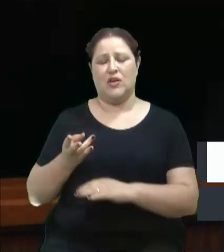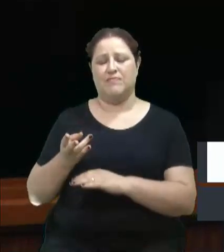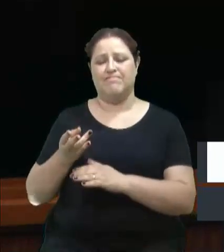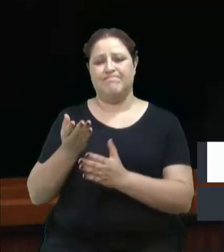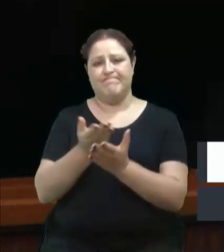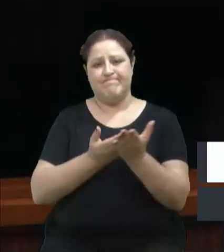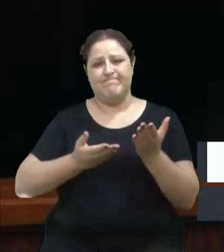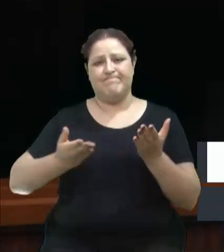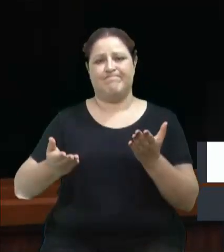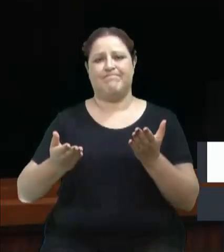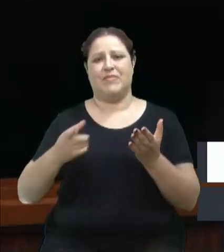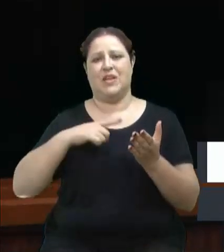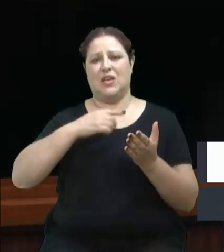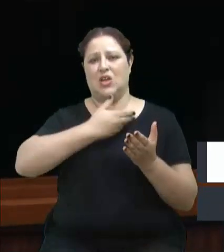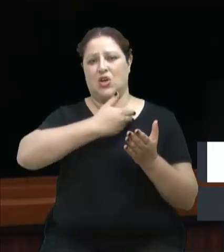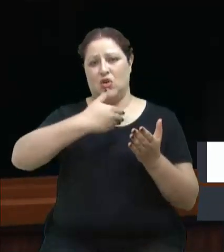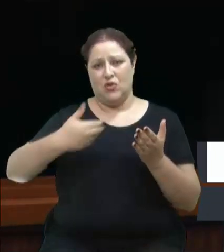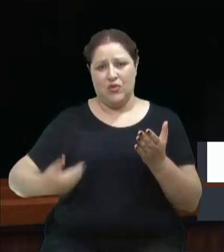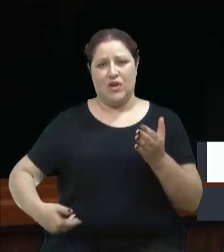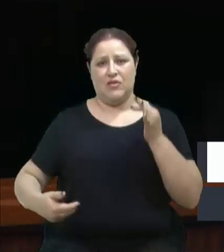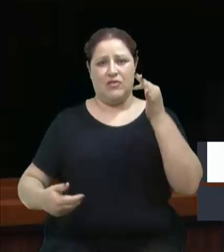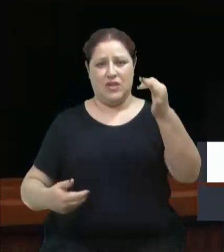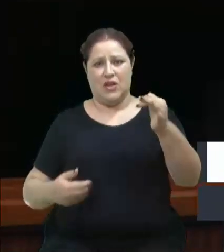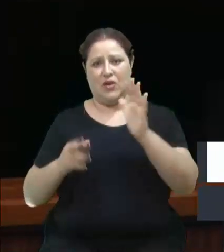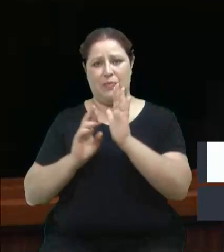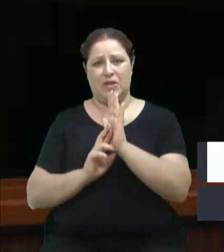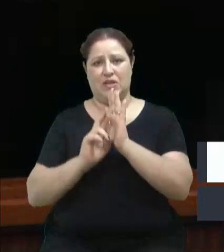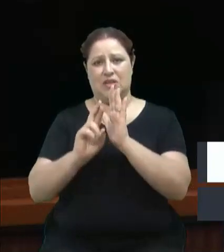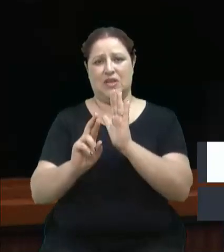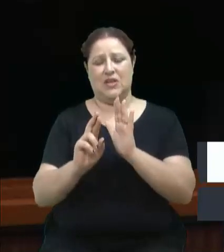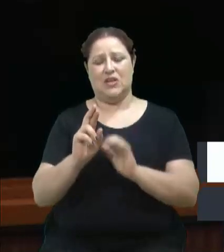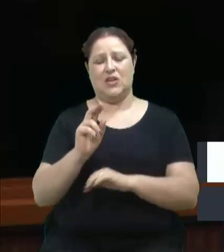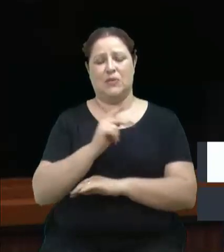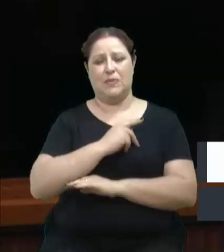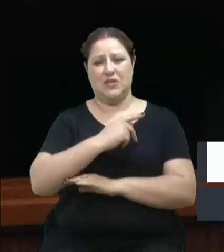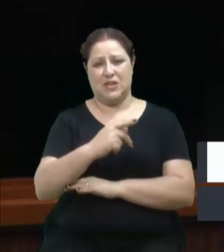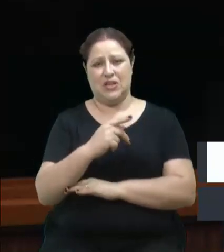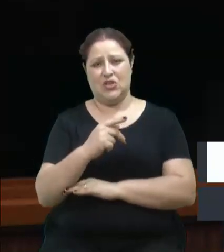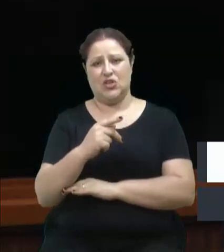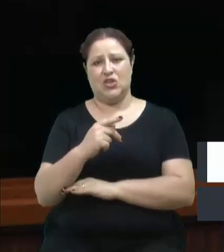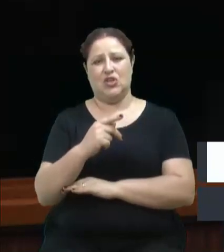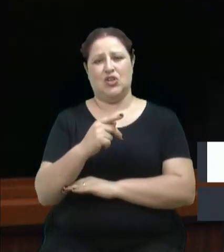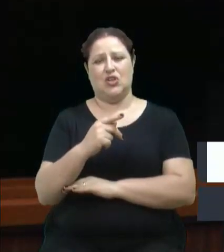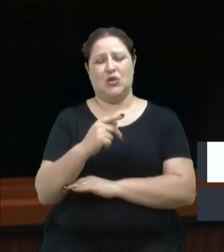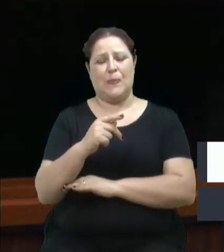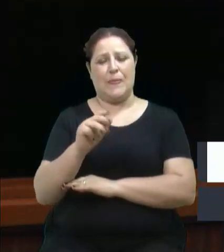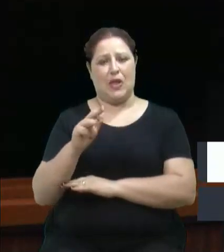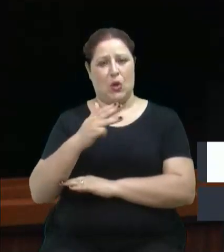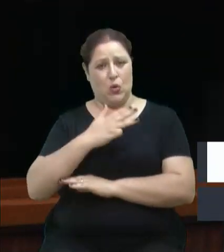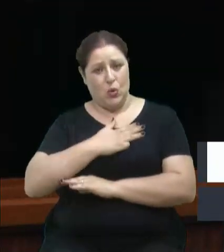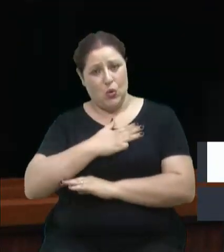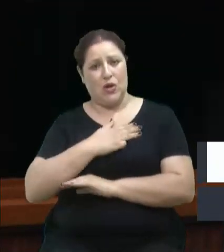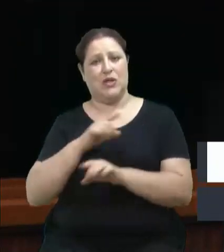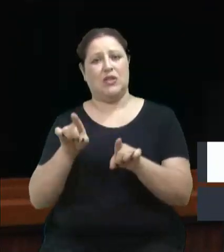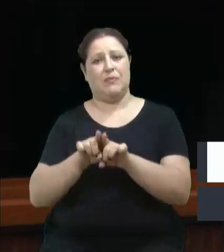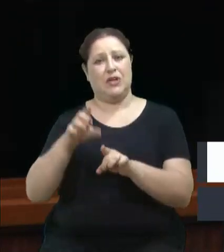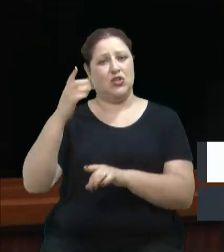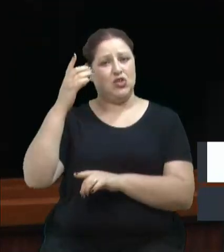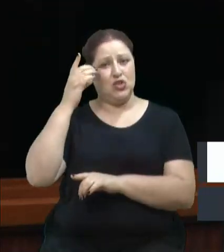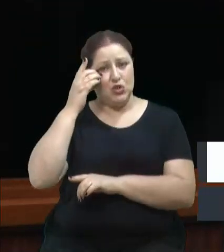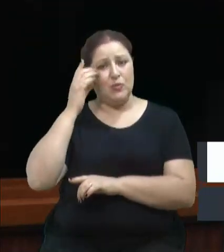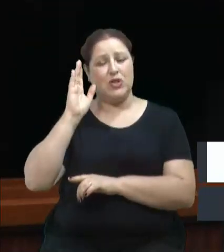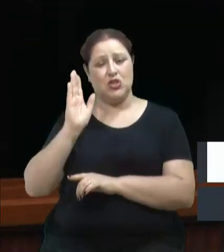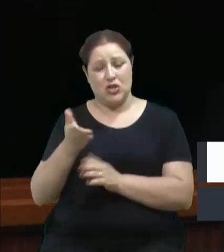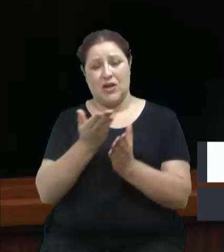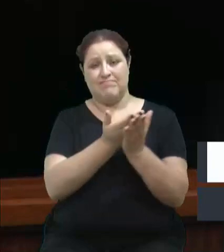representado pelo presidente Lula em outros momentos, pela presidenta Dilma, já encaminhou, nunca foi aprovada,